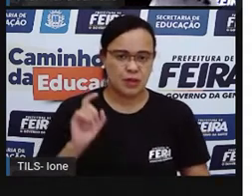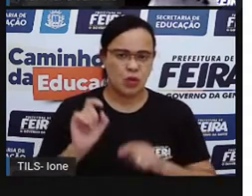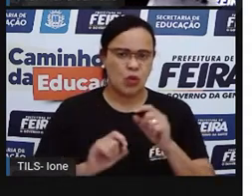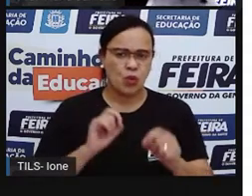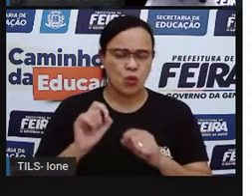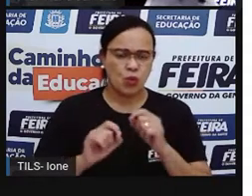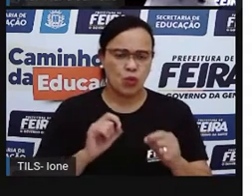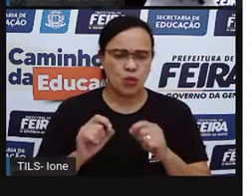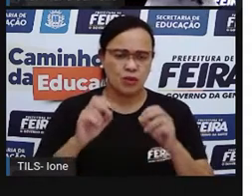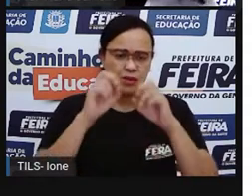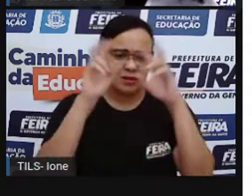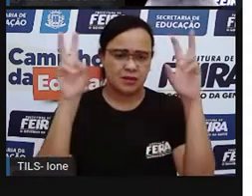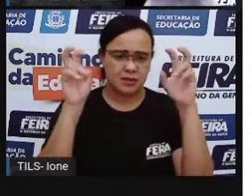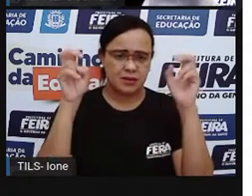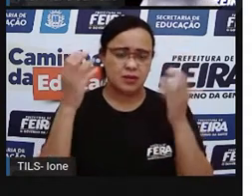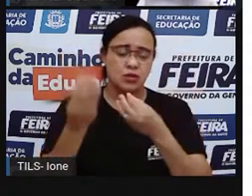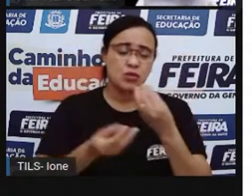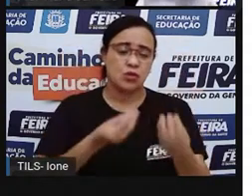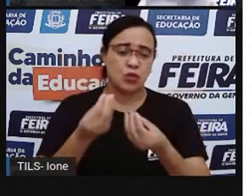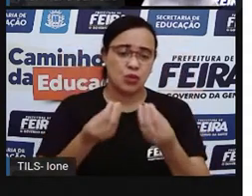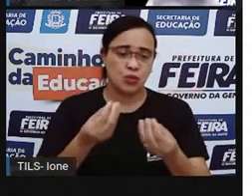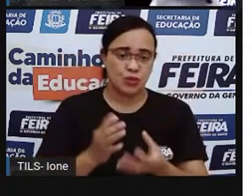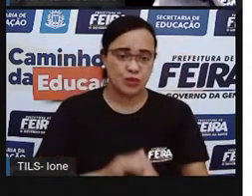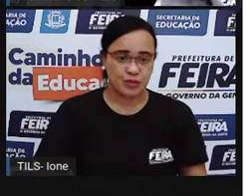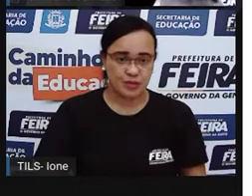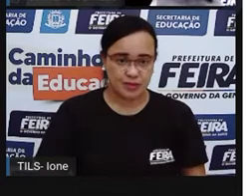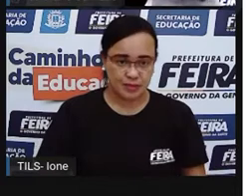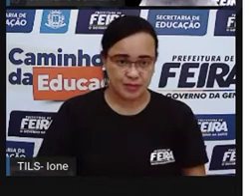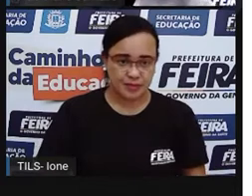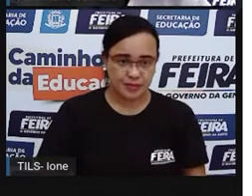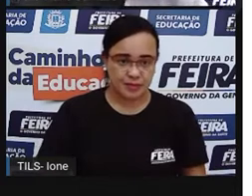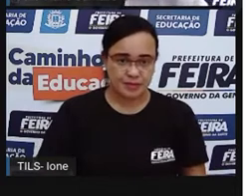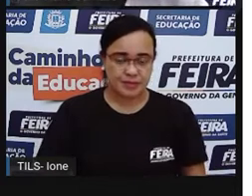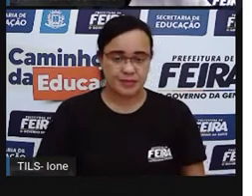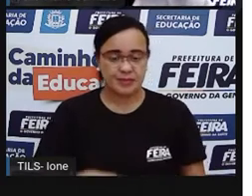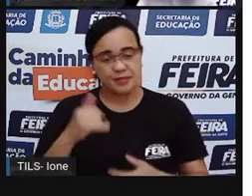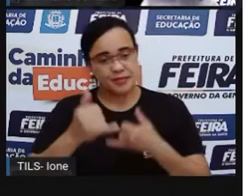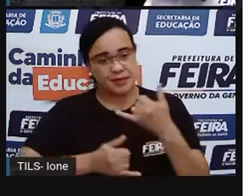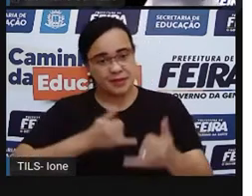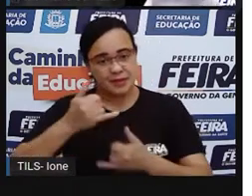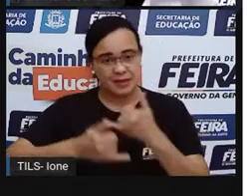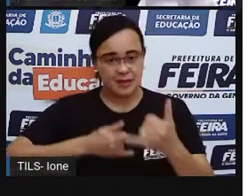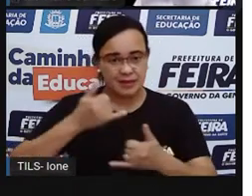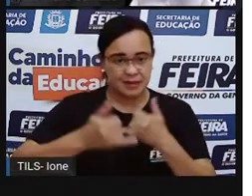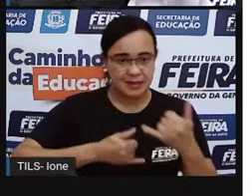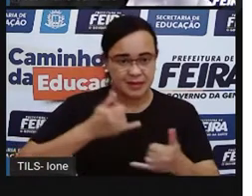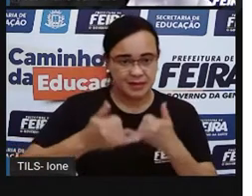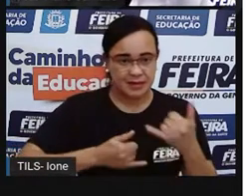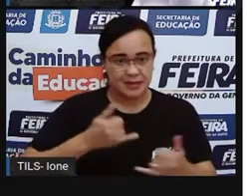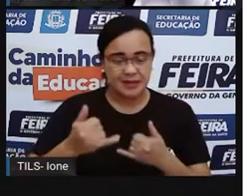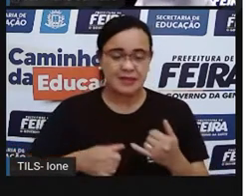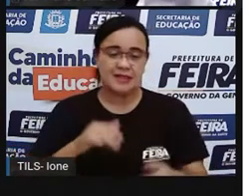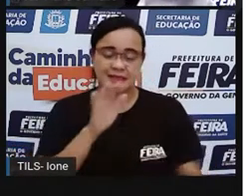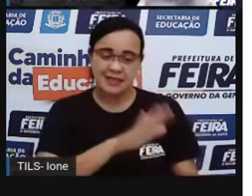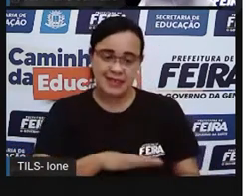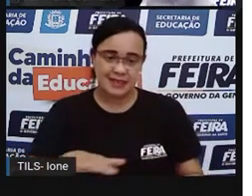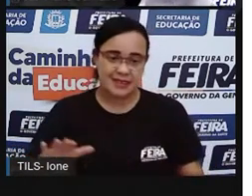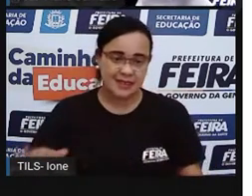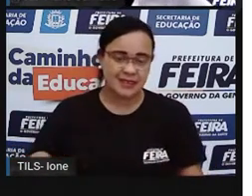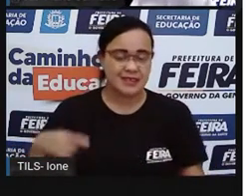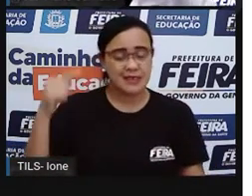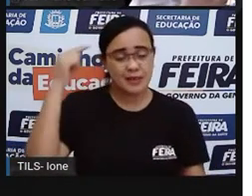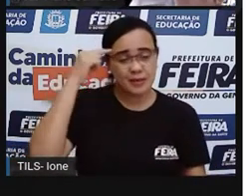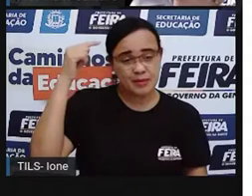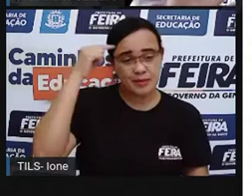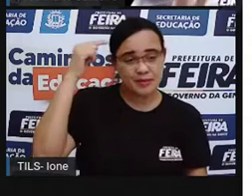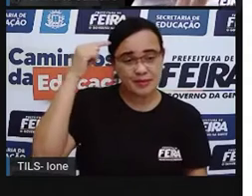aula de hoje vai falar? Será que vai falar sobre brincadeiras? Vai falar sobre crianças? Pensa aí um pouquinho